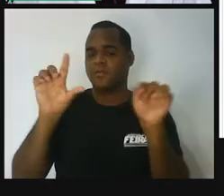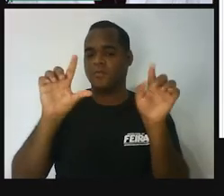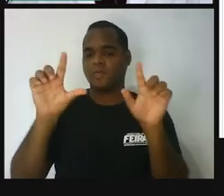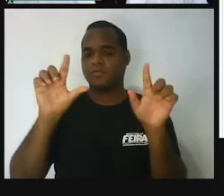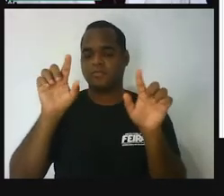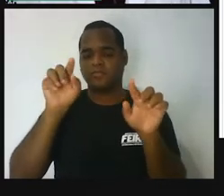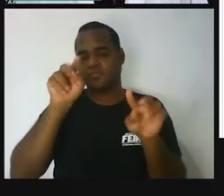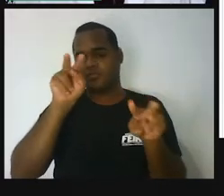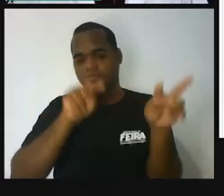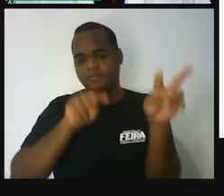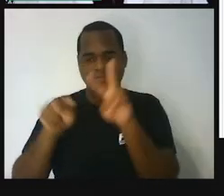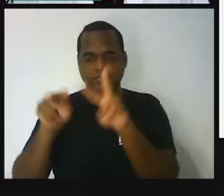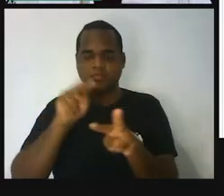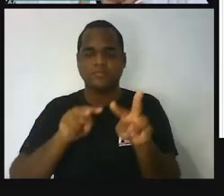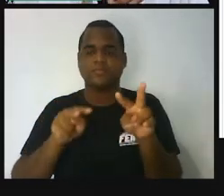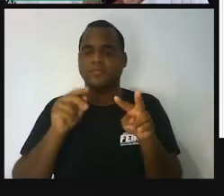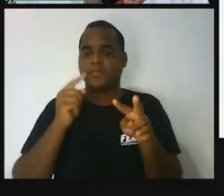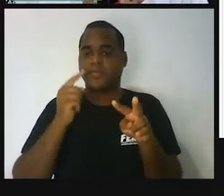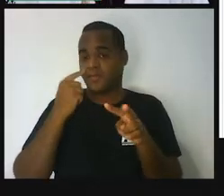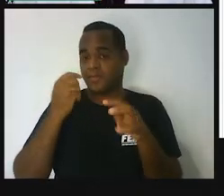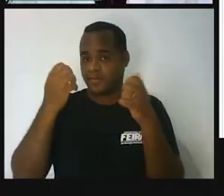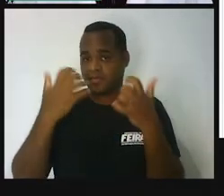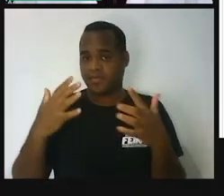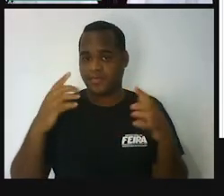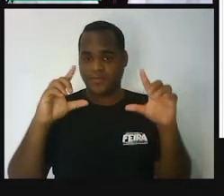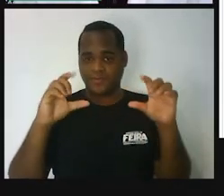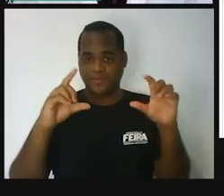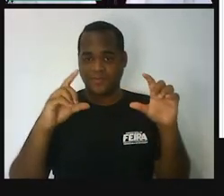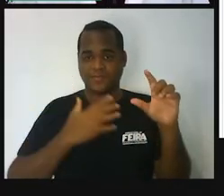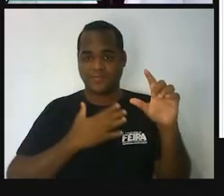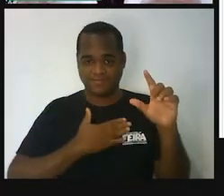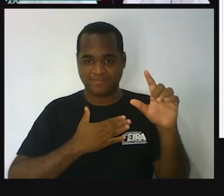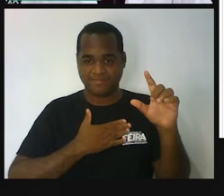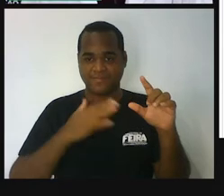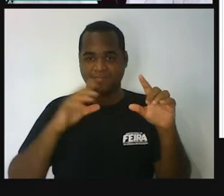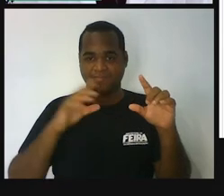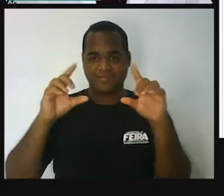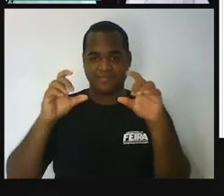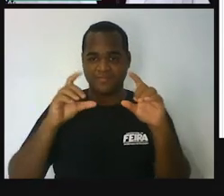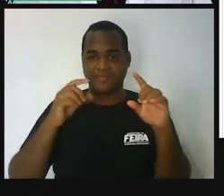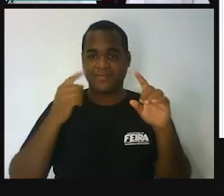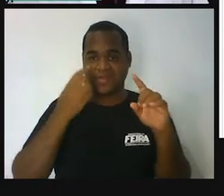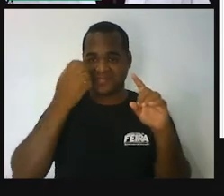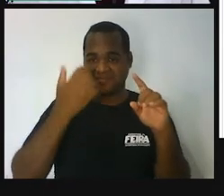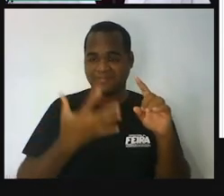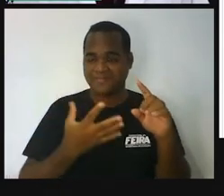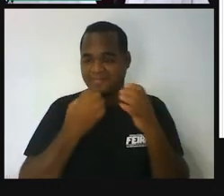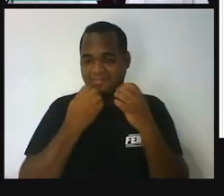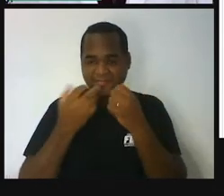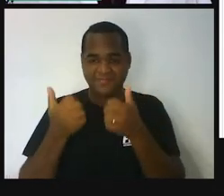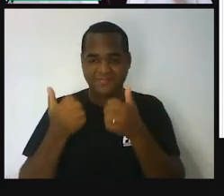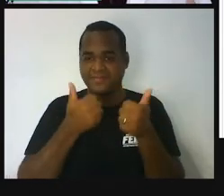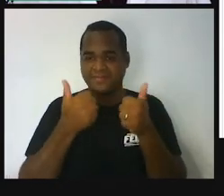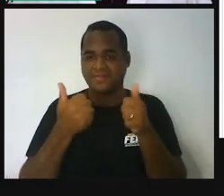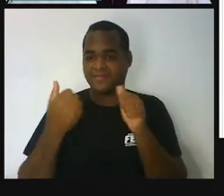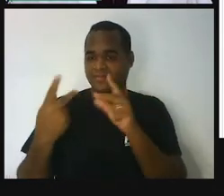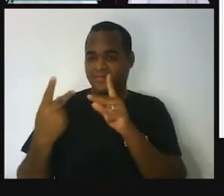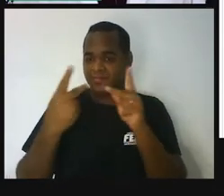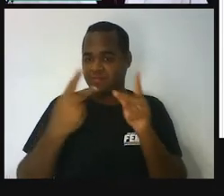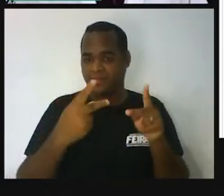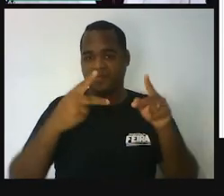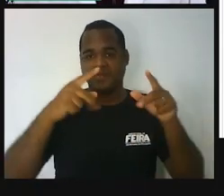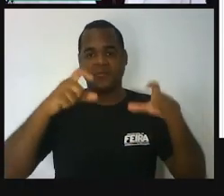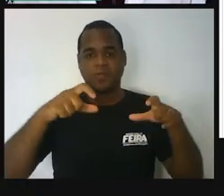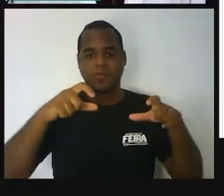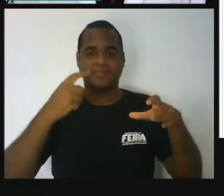Essa imagem foi uma imagem registrada por mim, o professor que está ministrando a aula aqui agora. Eu fui visitar um local